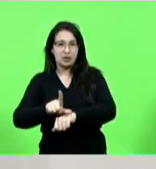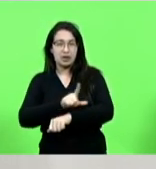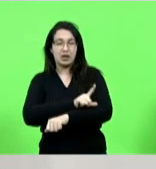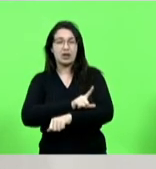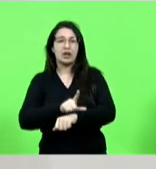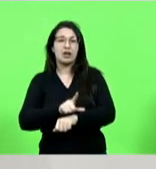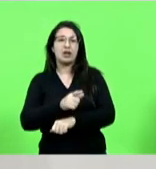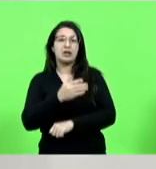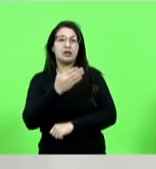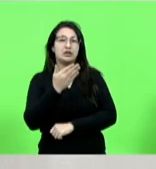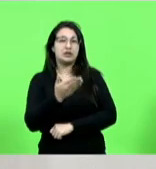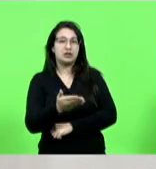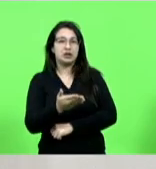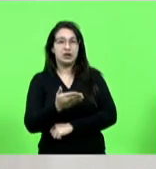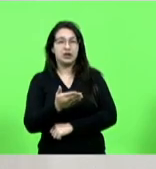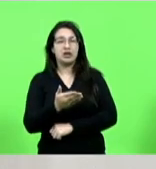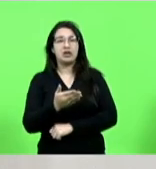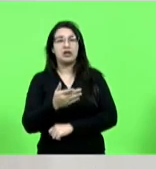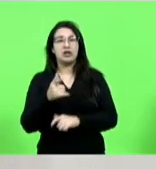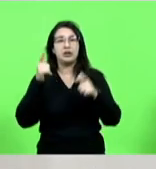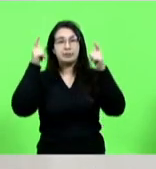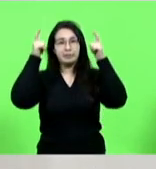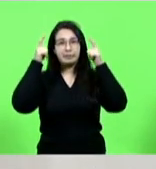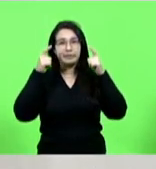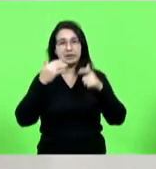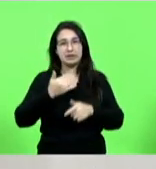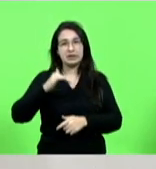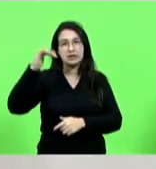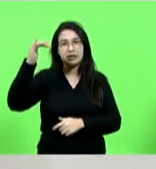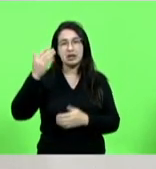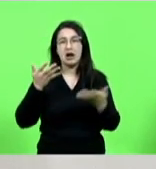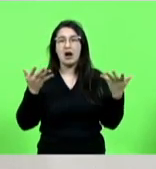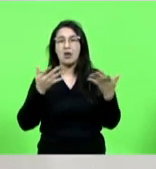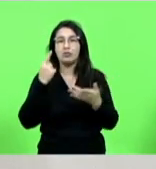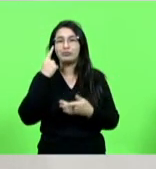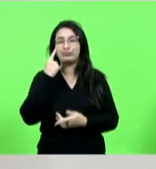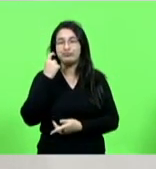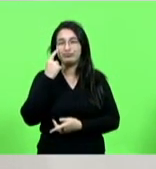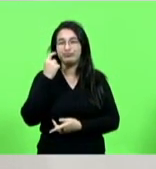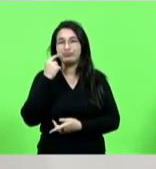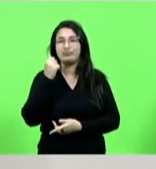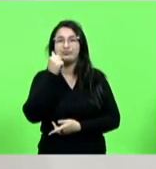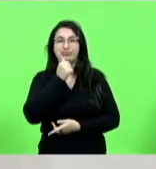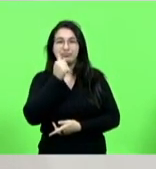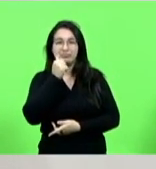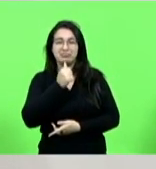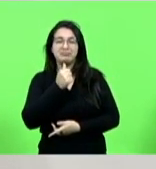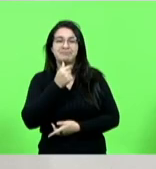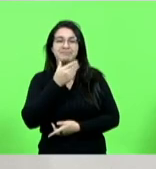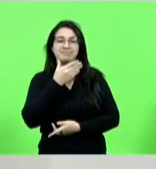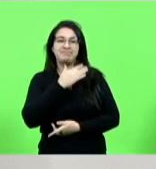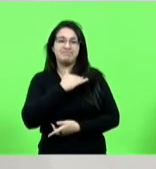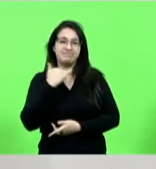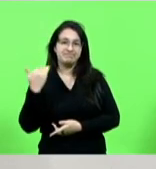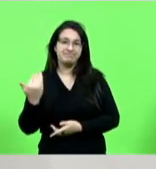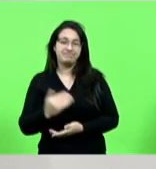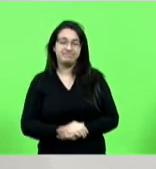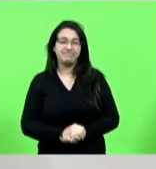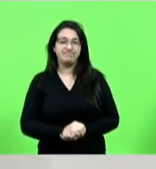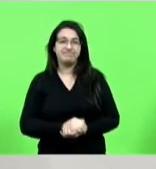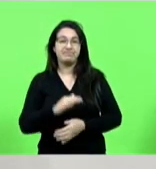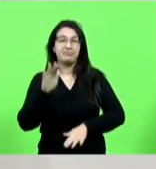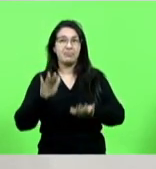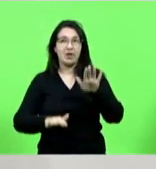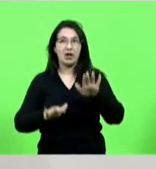ao povo da princesa da serra que chora hoje pela morte dessa menina, então às vezes eu me sinto